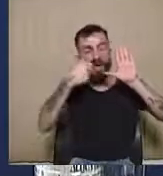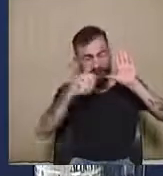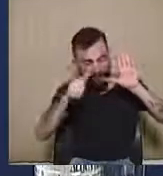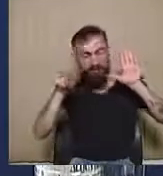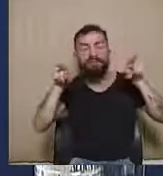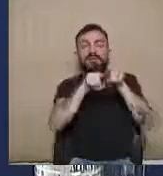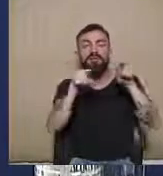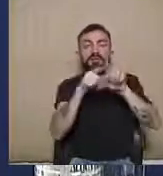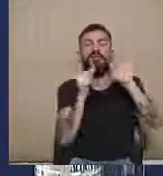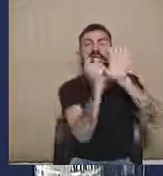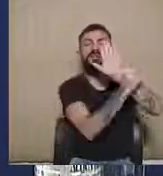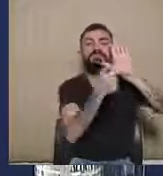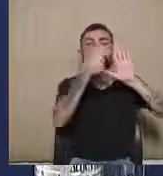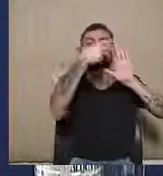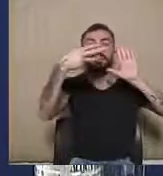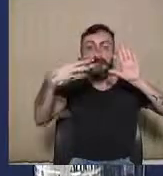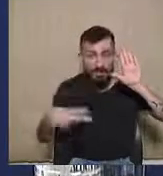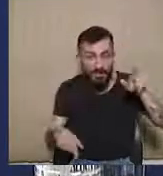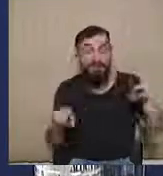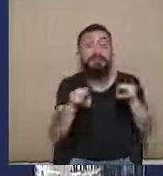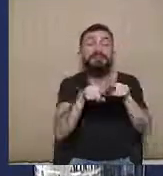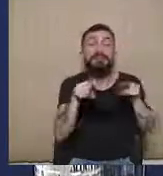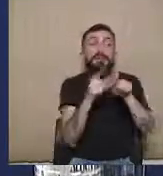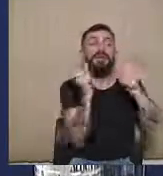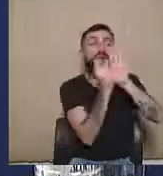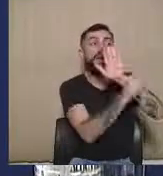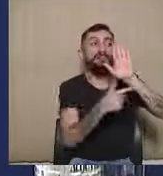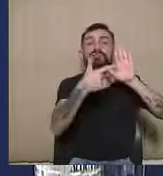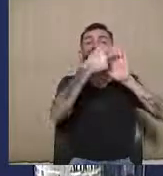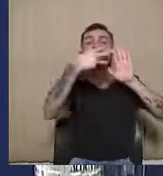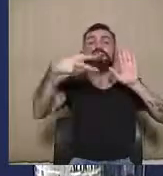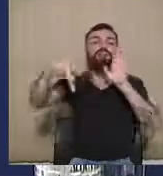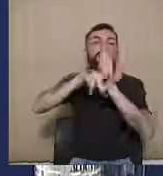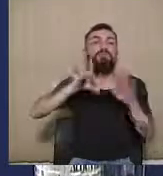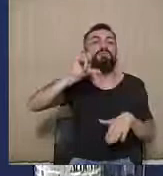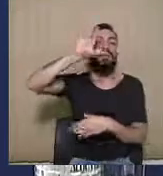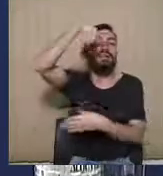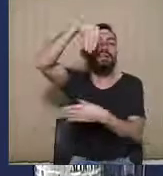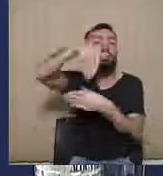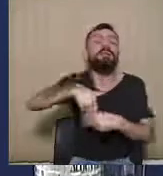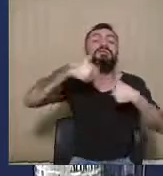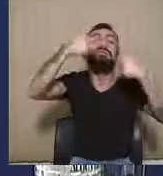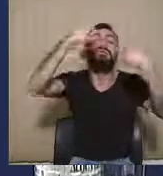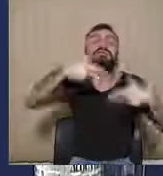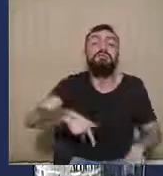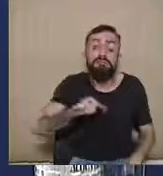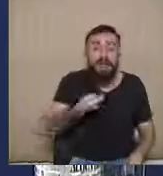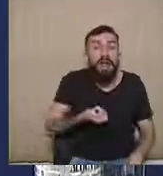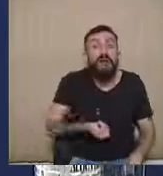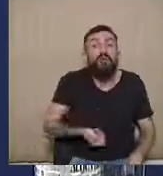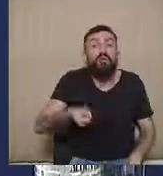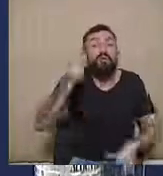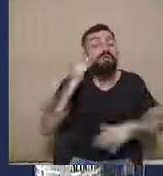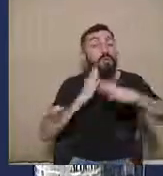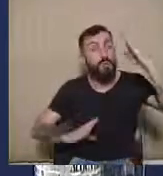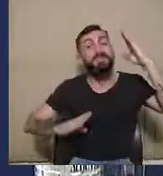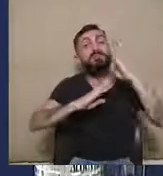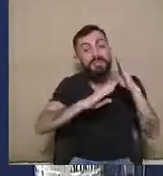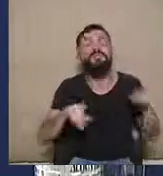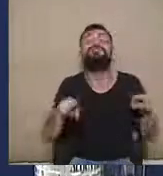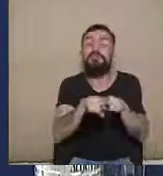e também esse rito vai ser utilizado para o artigo 23 da Lei das Eleições, que vai tratar das doações acima do limite. Nós também vamos ter